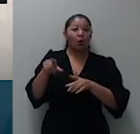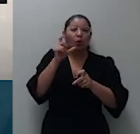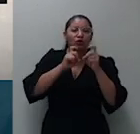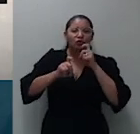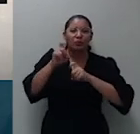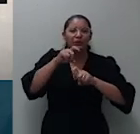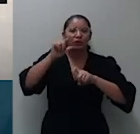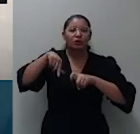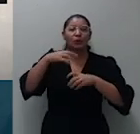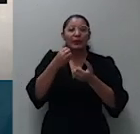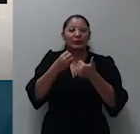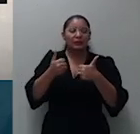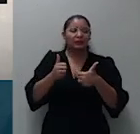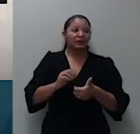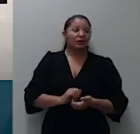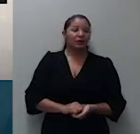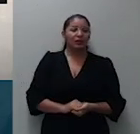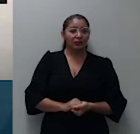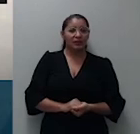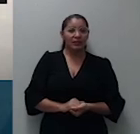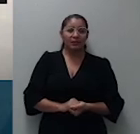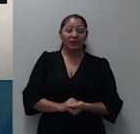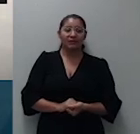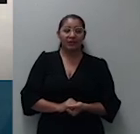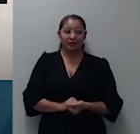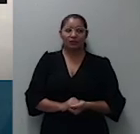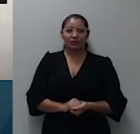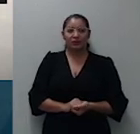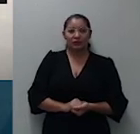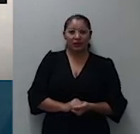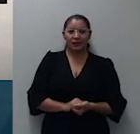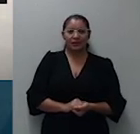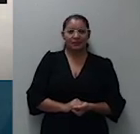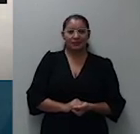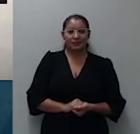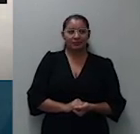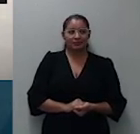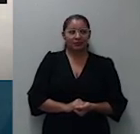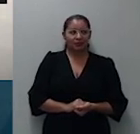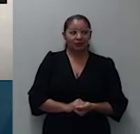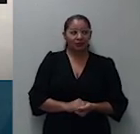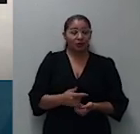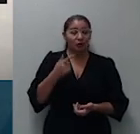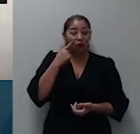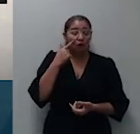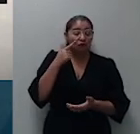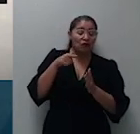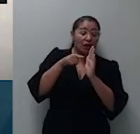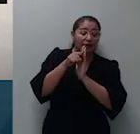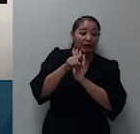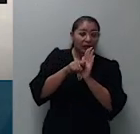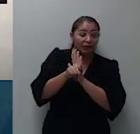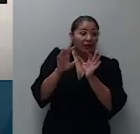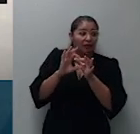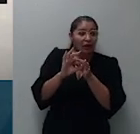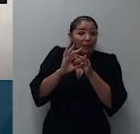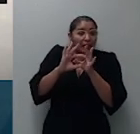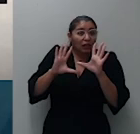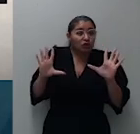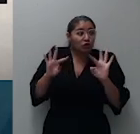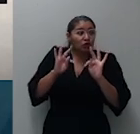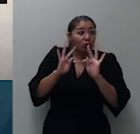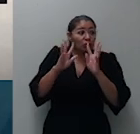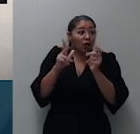filhos menores em razão do poder familiar não lhes confere liberdade total para utilizar